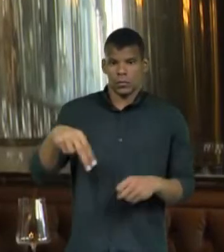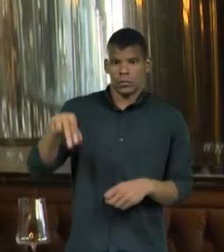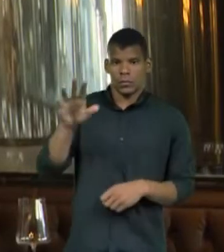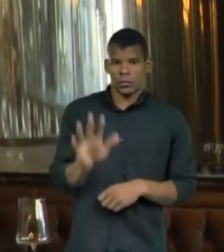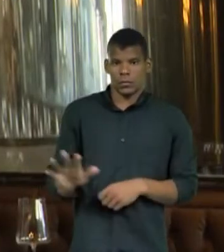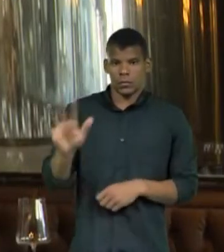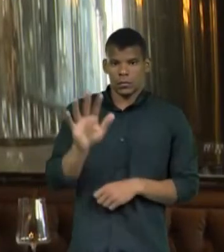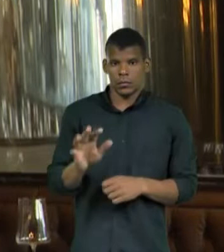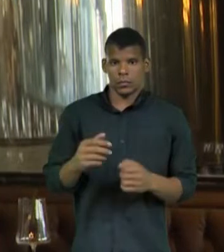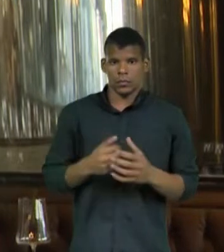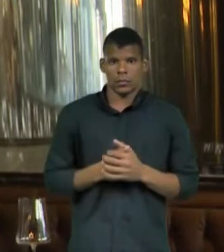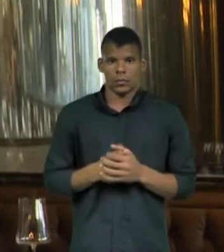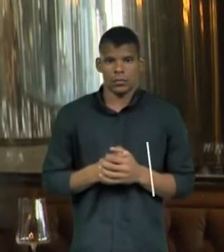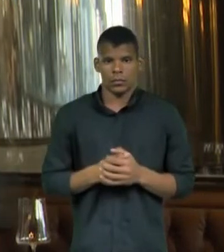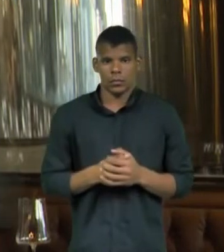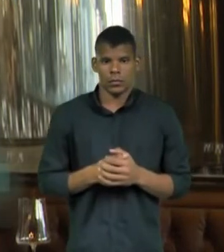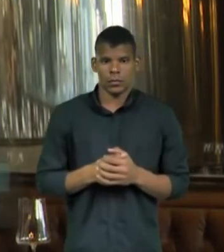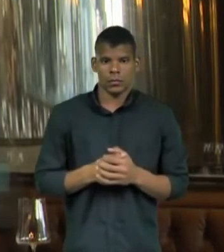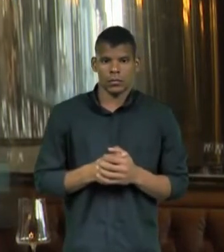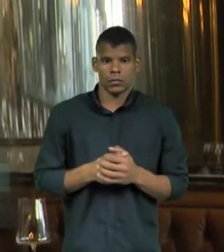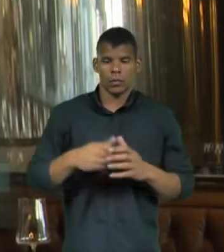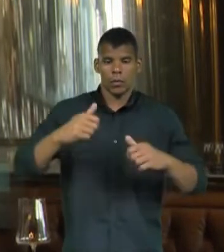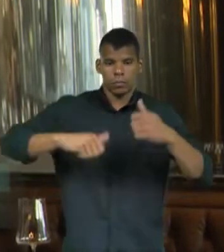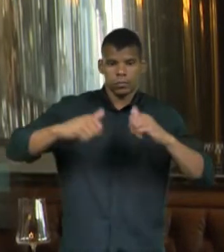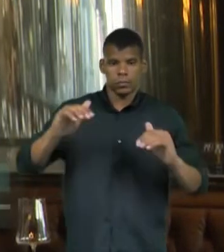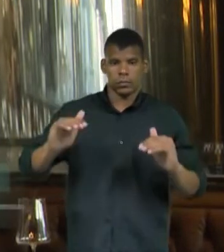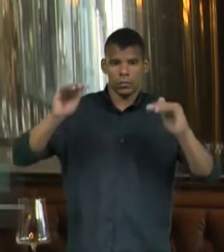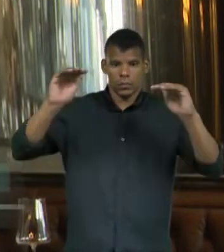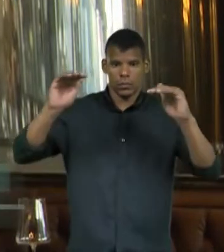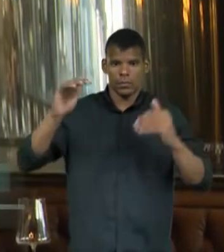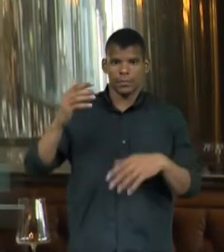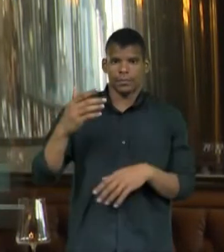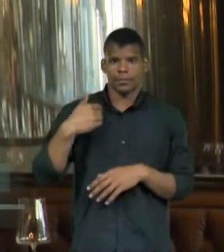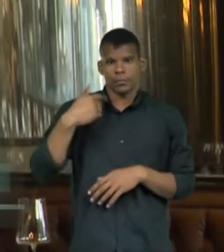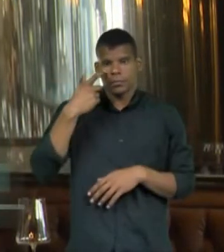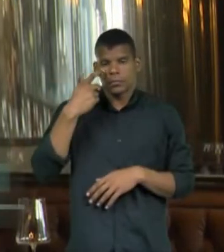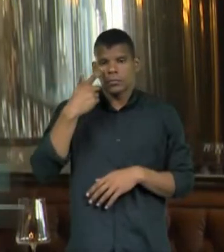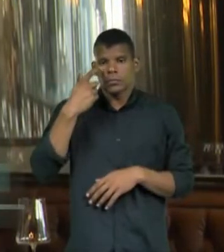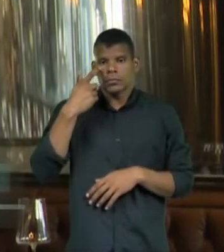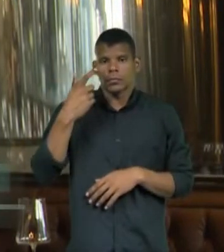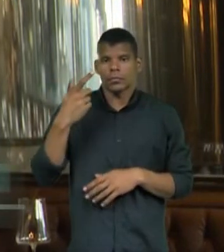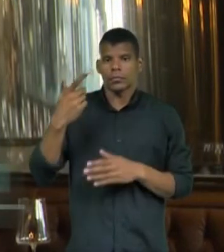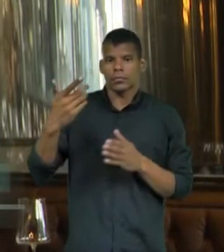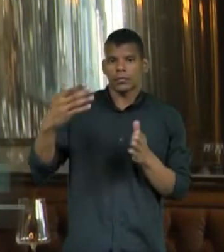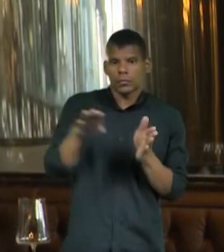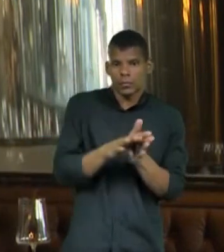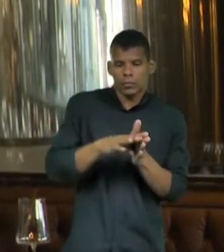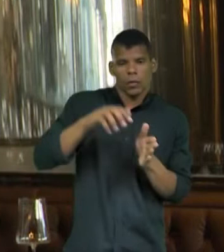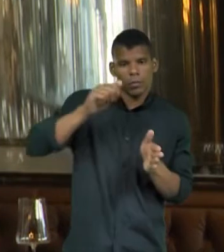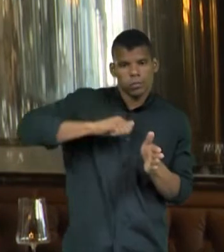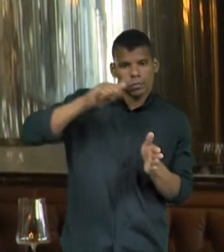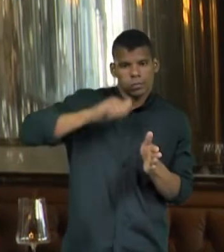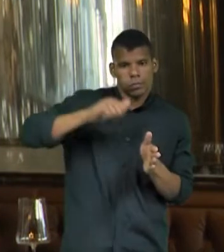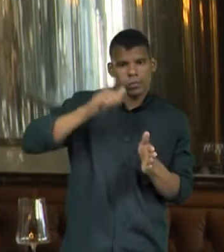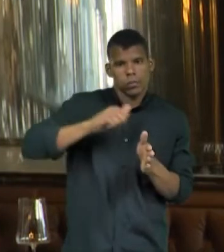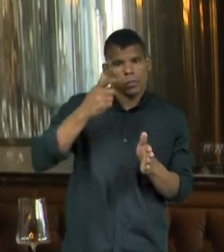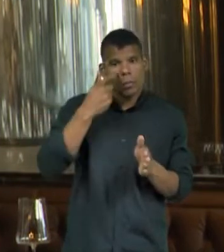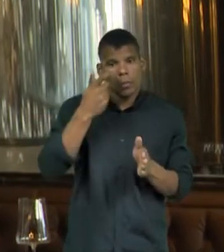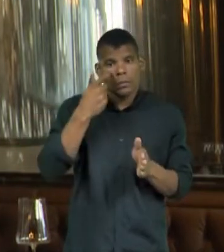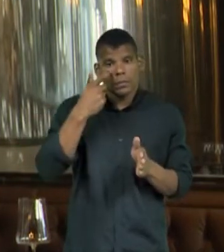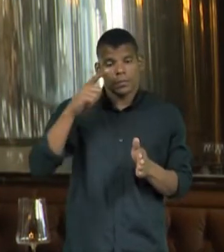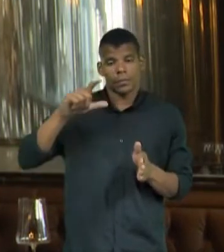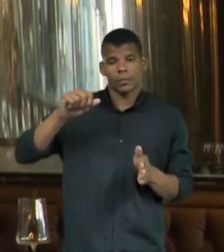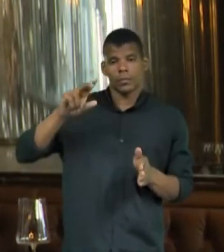padrão de qualidade elevado, que a gente vê os insumos. Todo insumo que chega, a gente analisa, a gente vê os laudos junto dos nossos